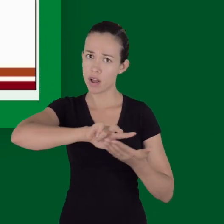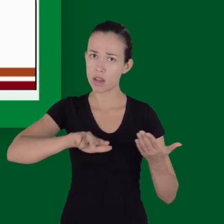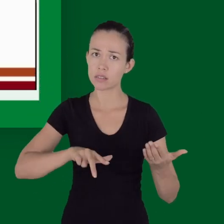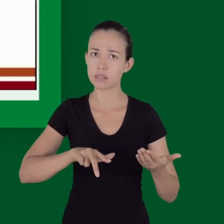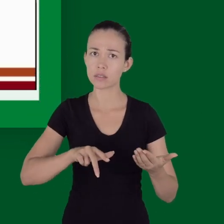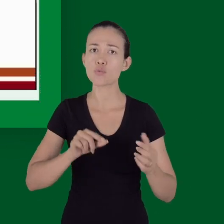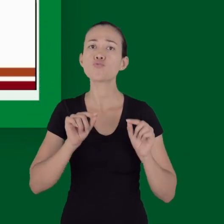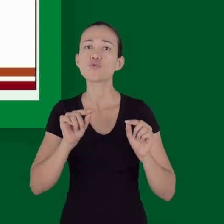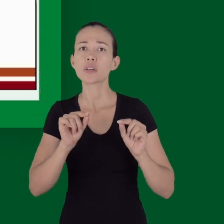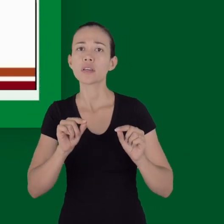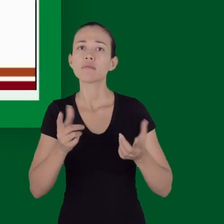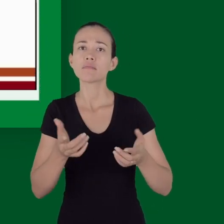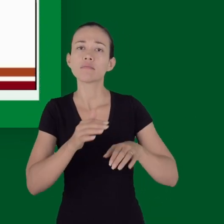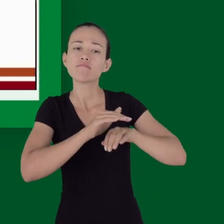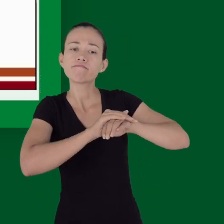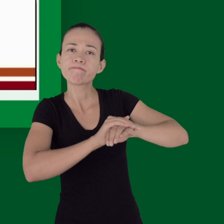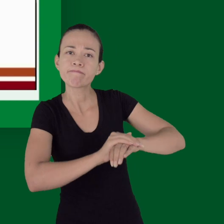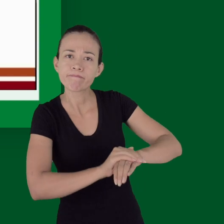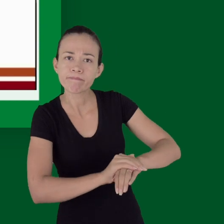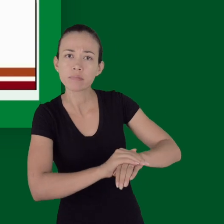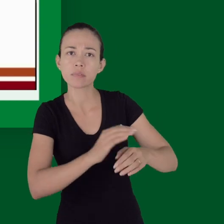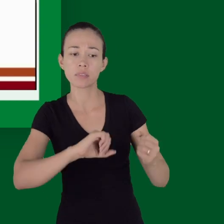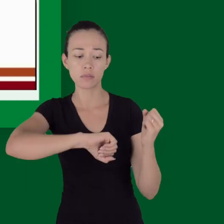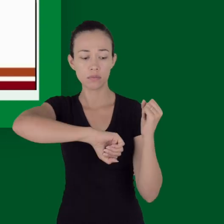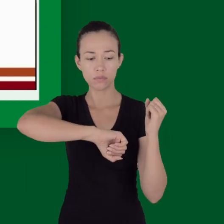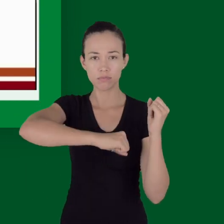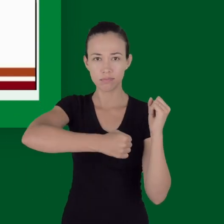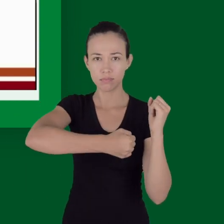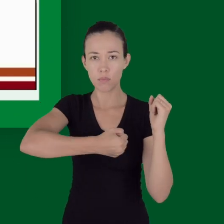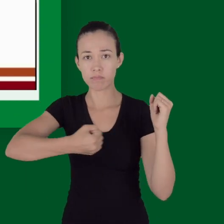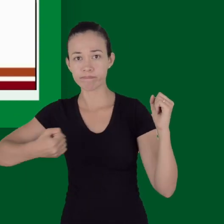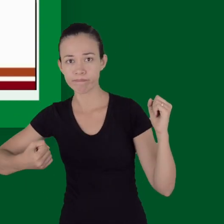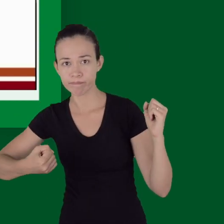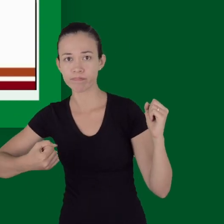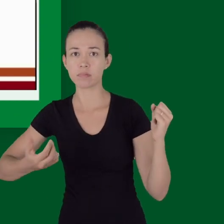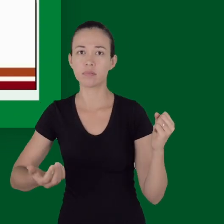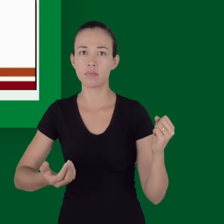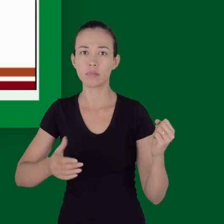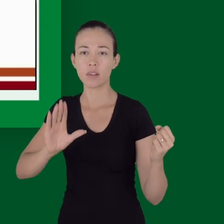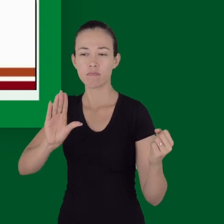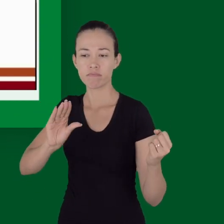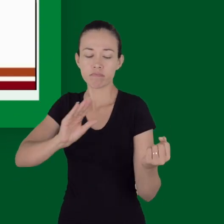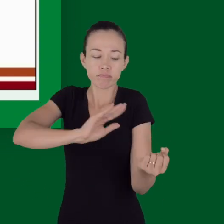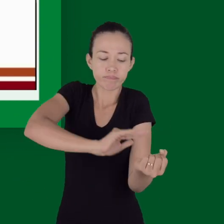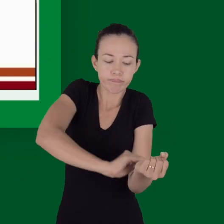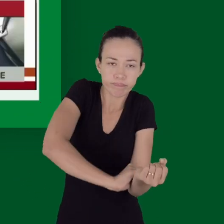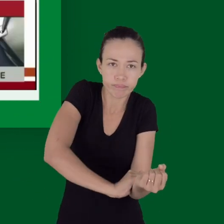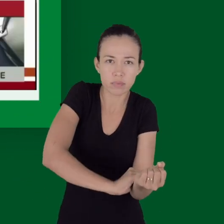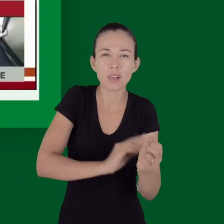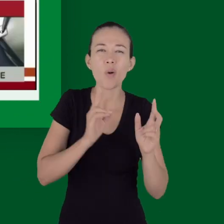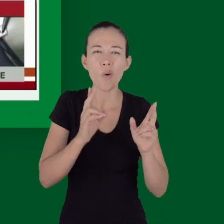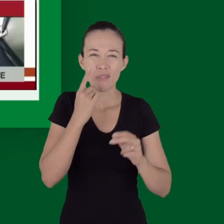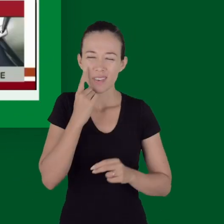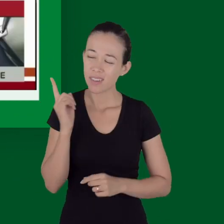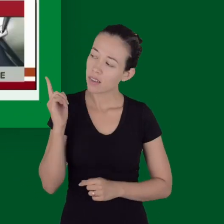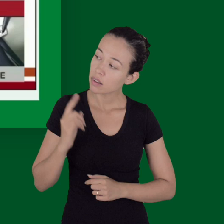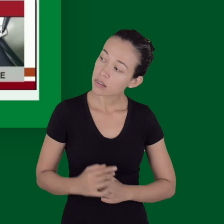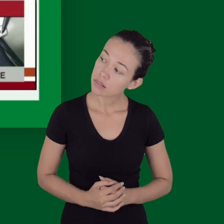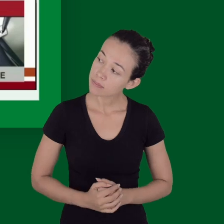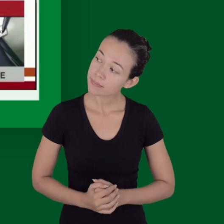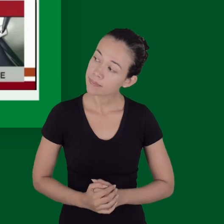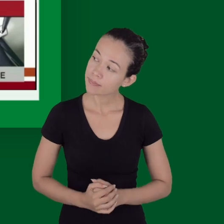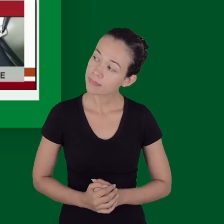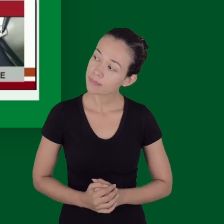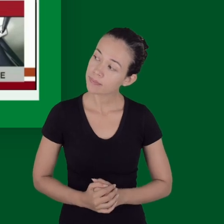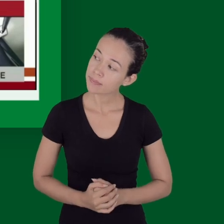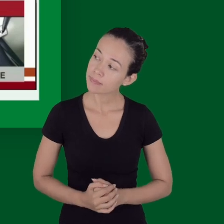apropriadas, como tornequete, curativos compressivos, cobertura do ferimento, aqui